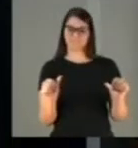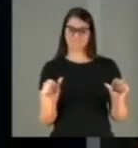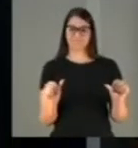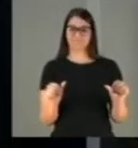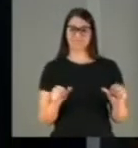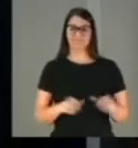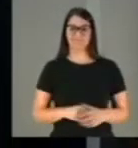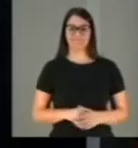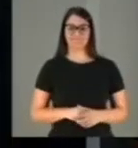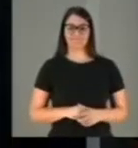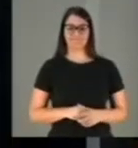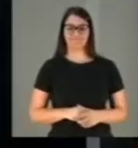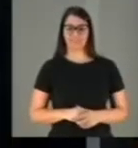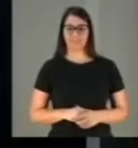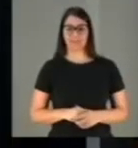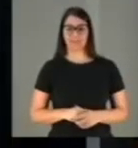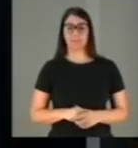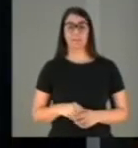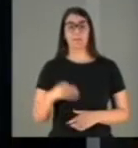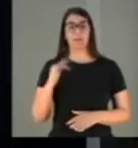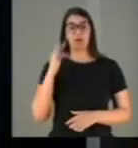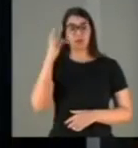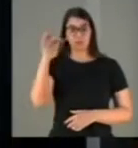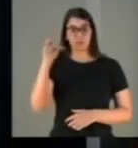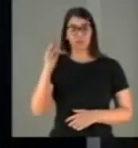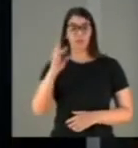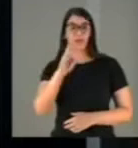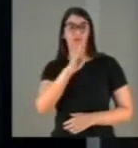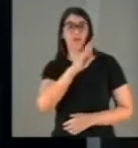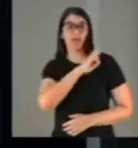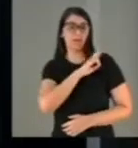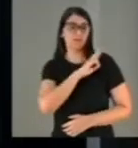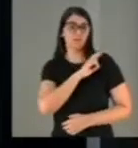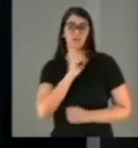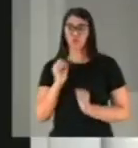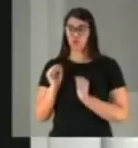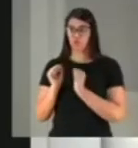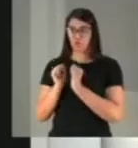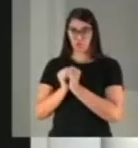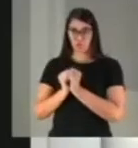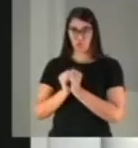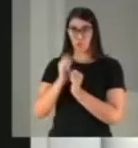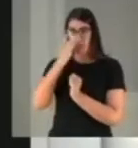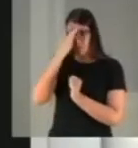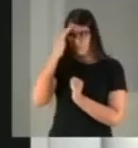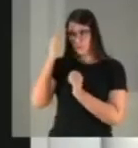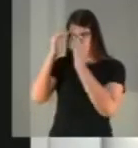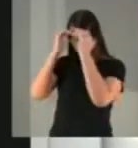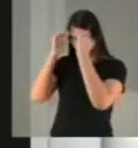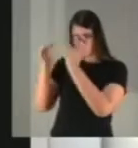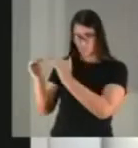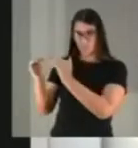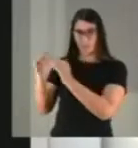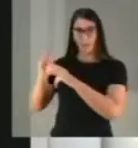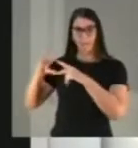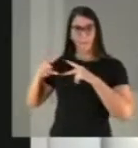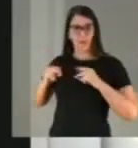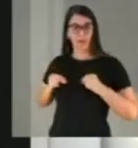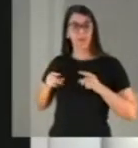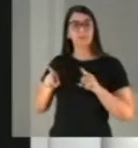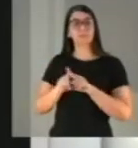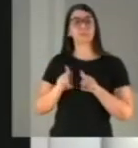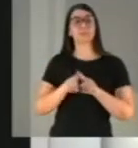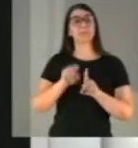assinale um futuro de maior responsabilidade não apenas com os acionistas, que merecem respeito, mas também com a